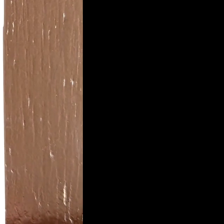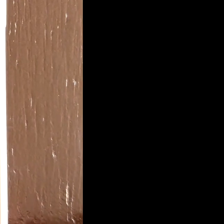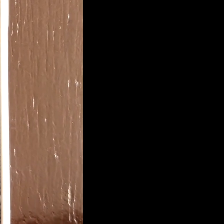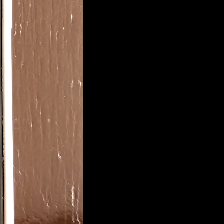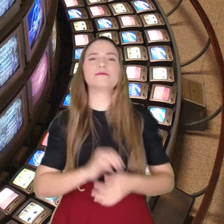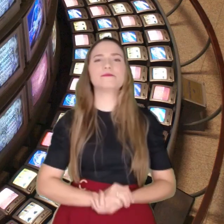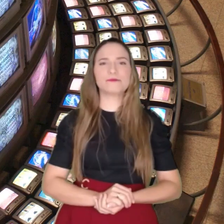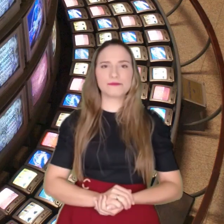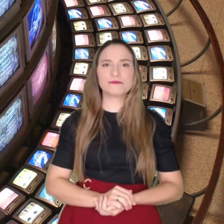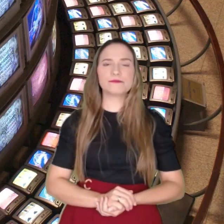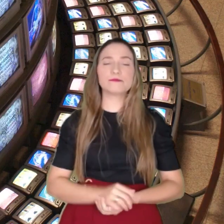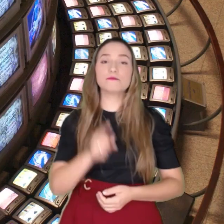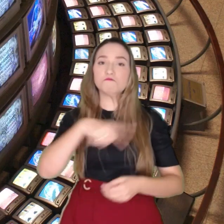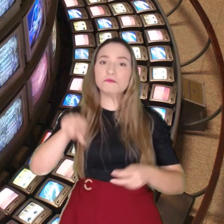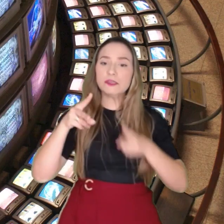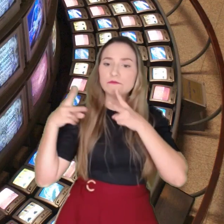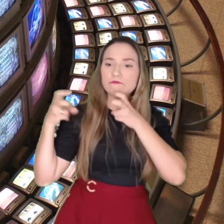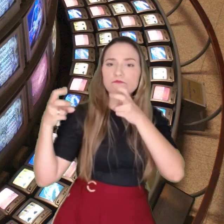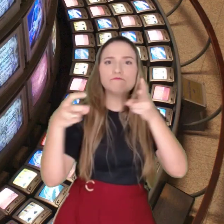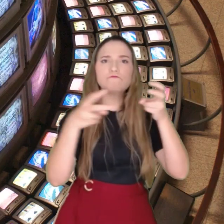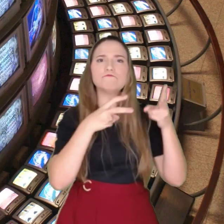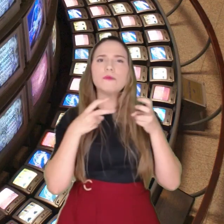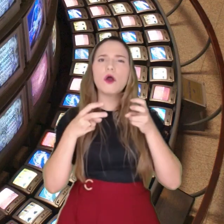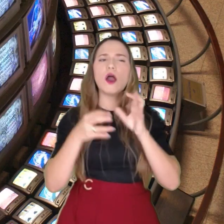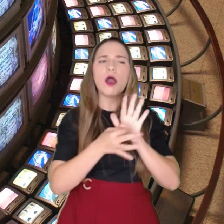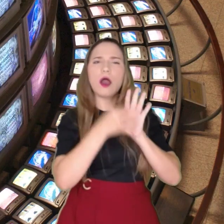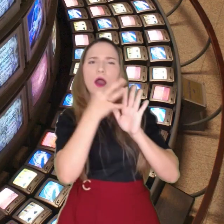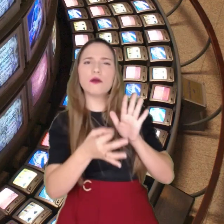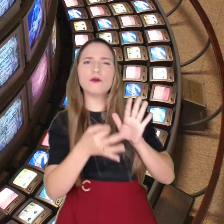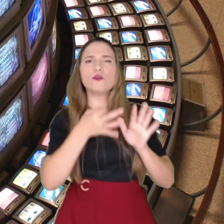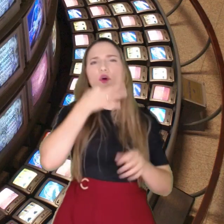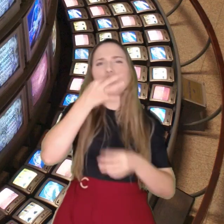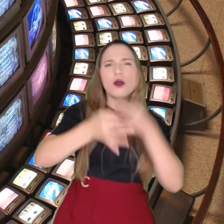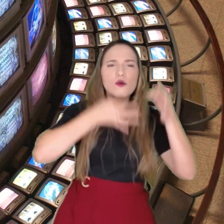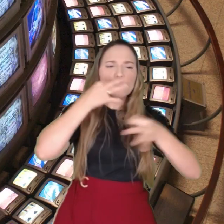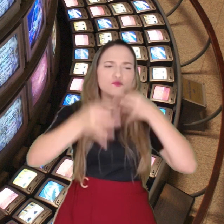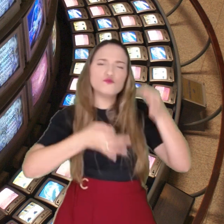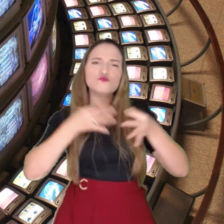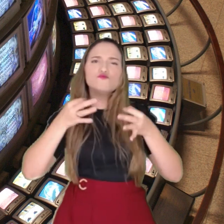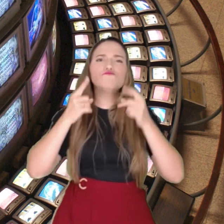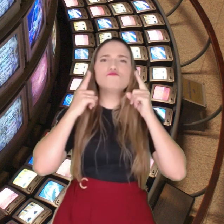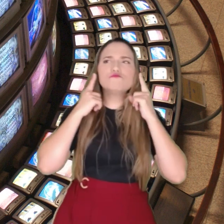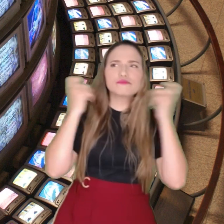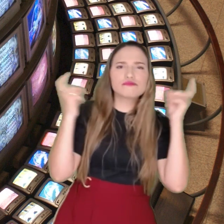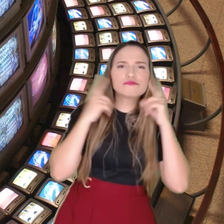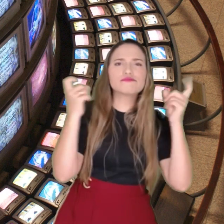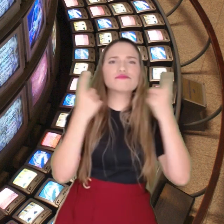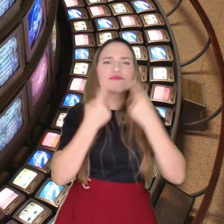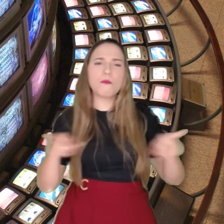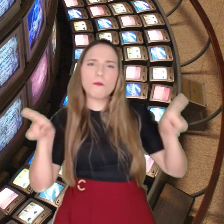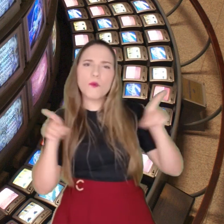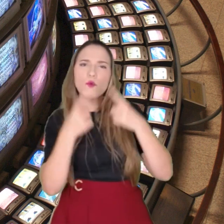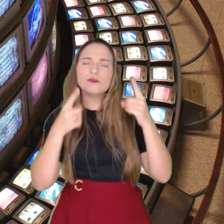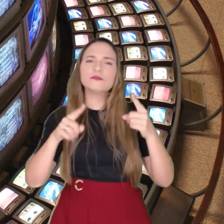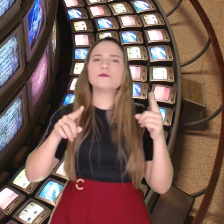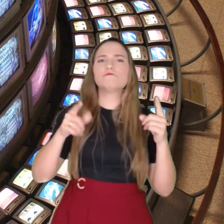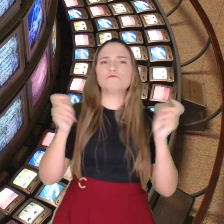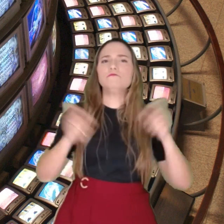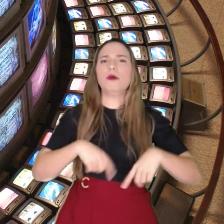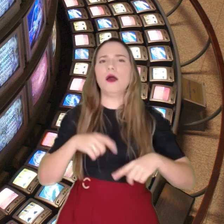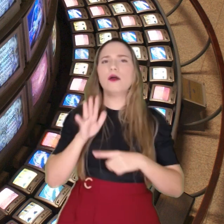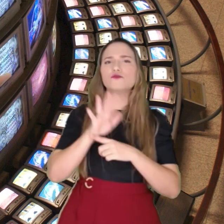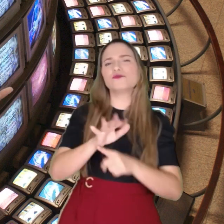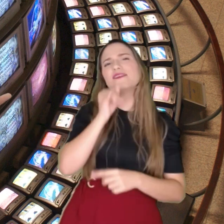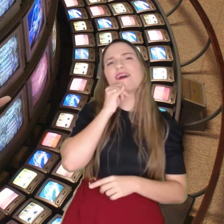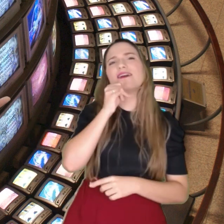O O Explore o áudio para complementar a experiência visual. Grave